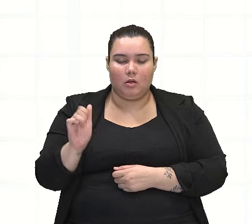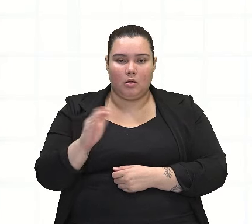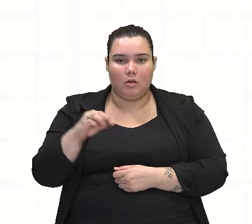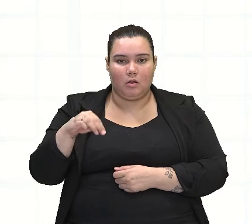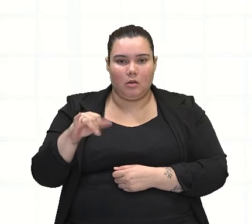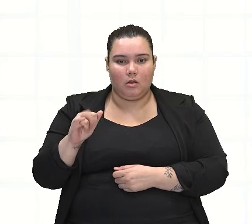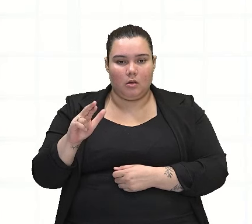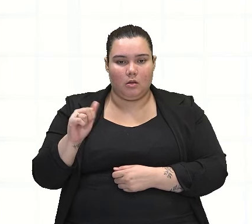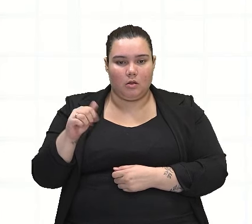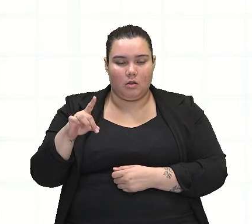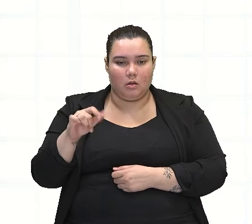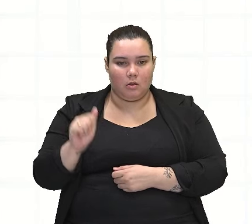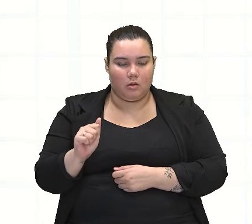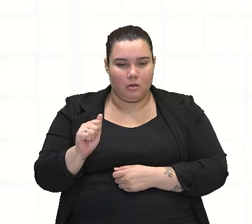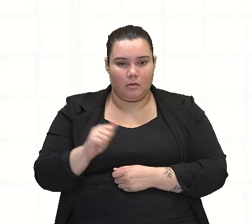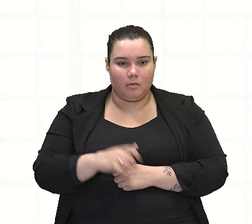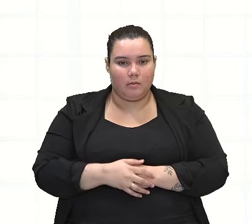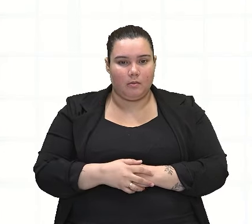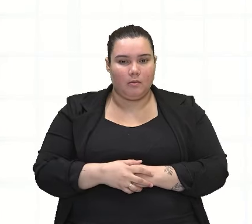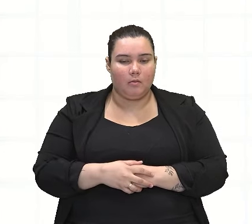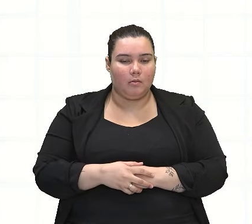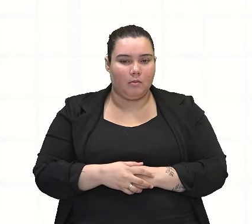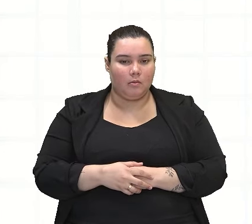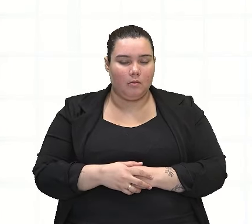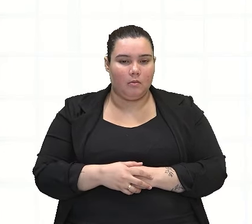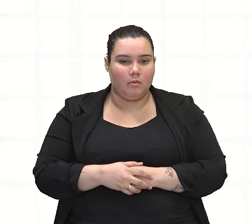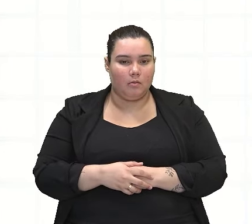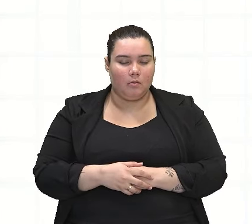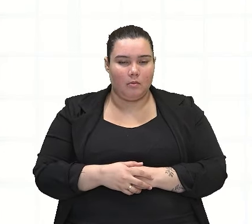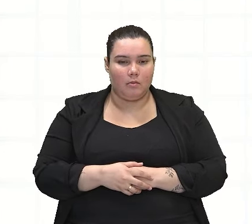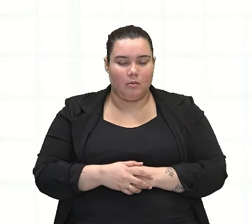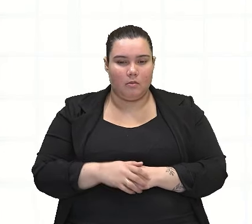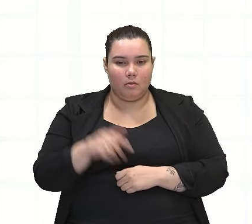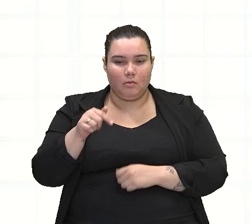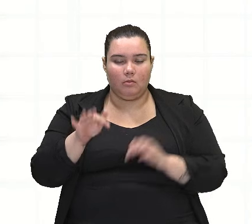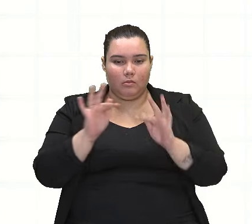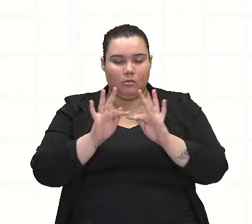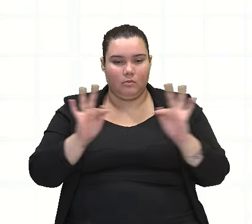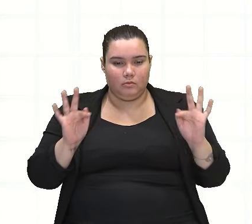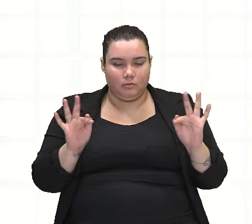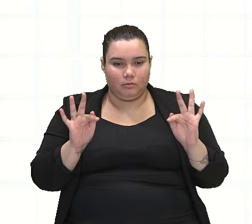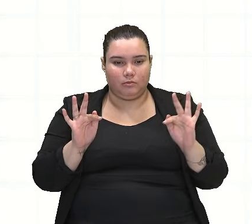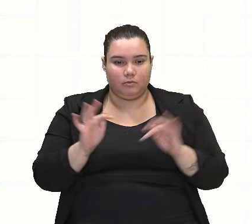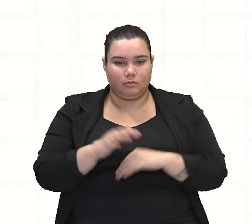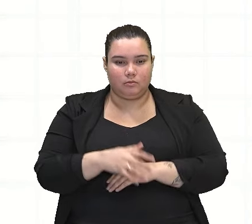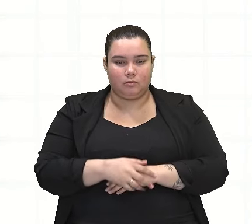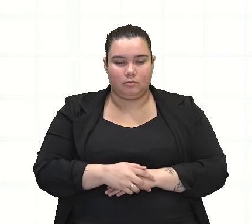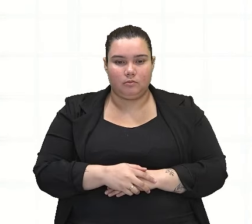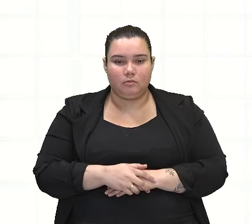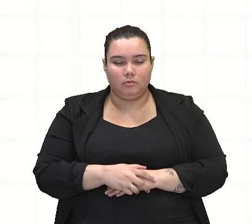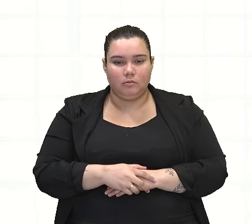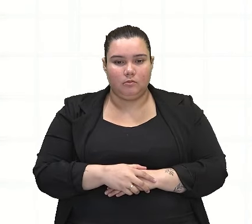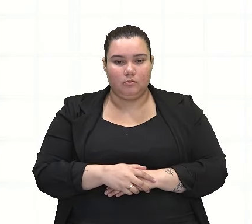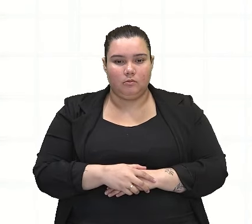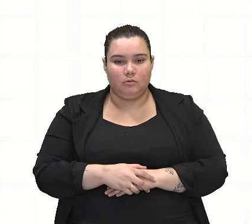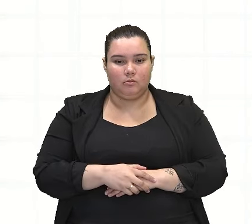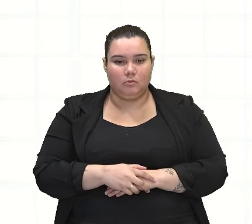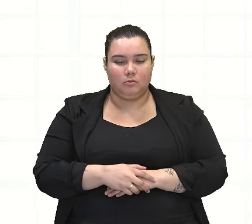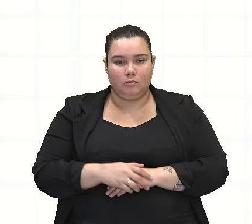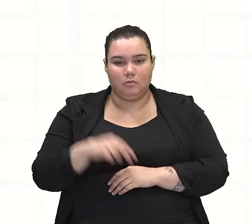Observem aqui, gente, que nós temos, nessa construção, neste enunciado, aqui,